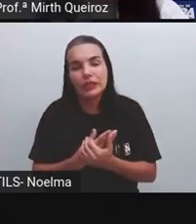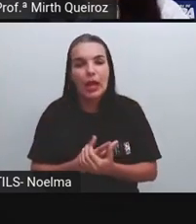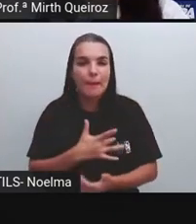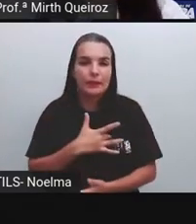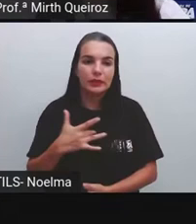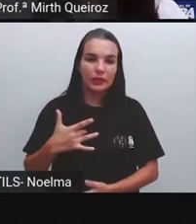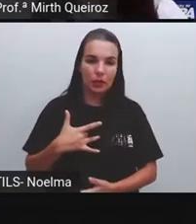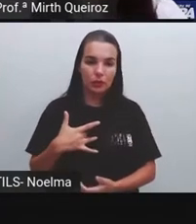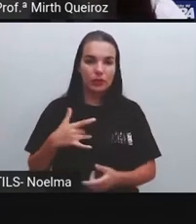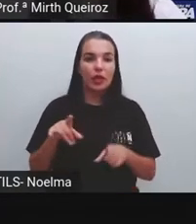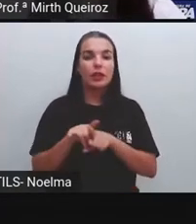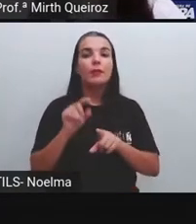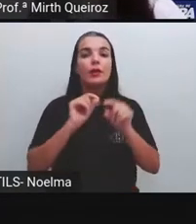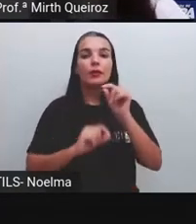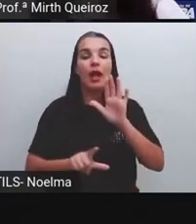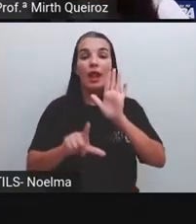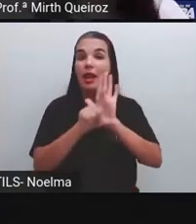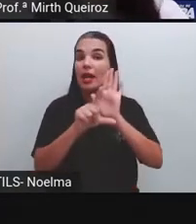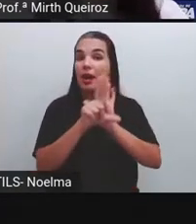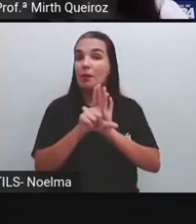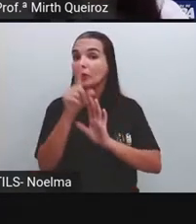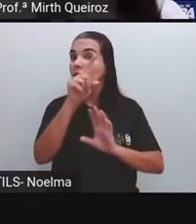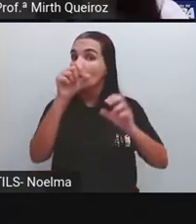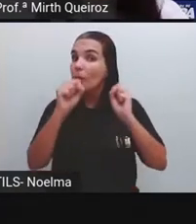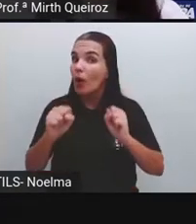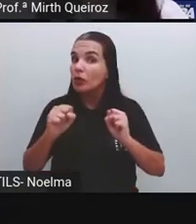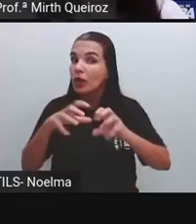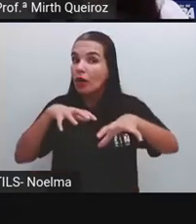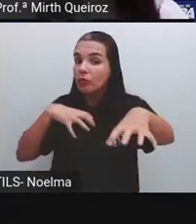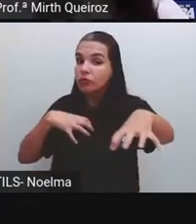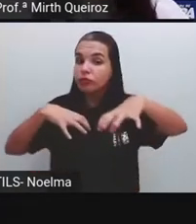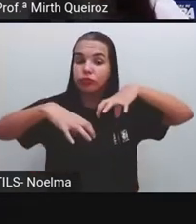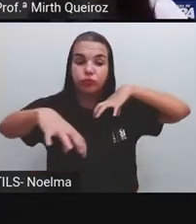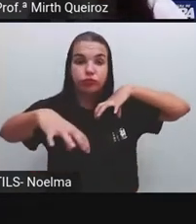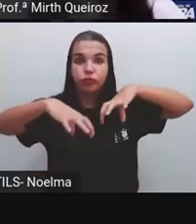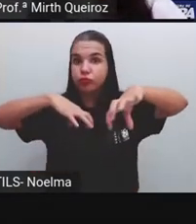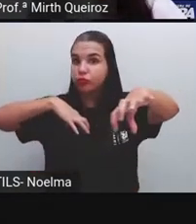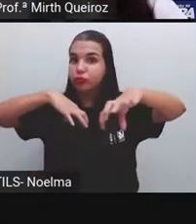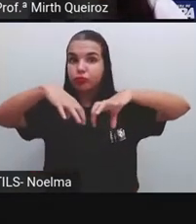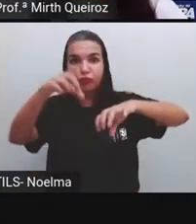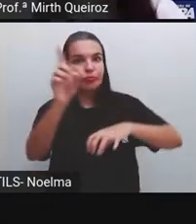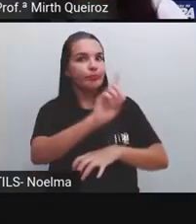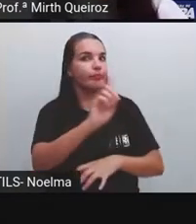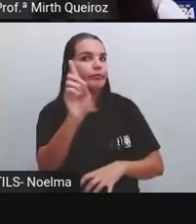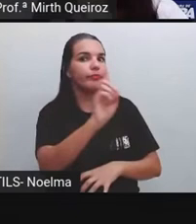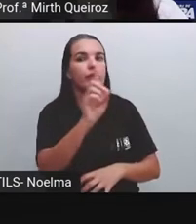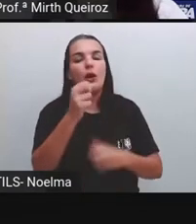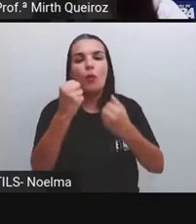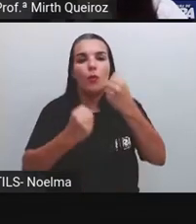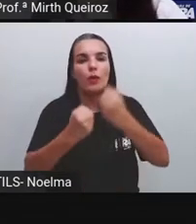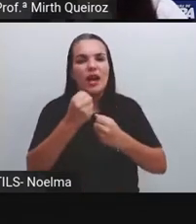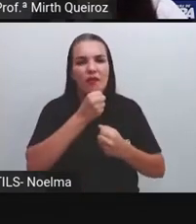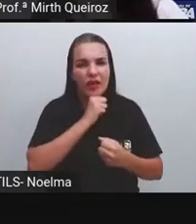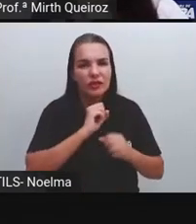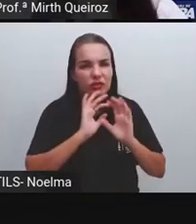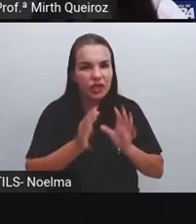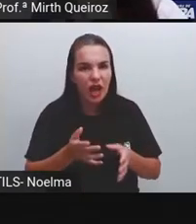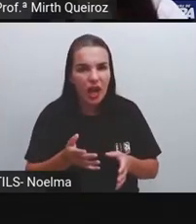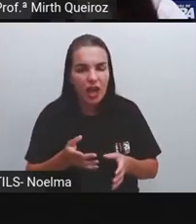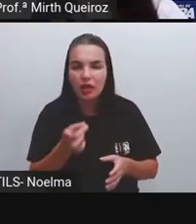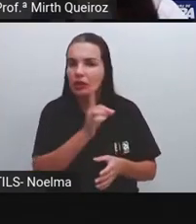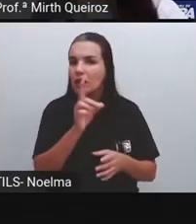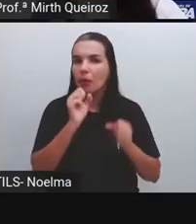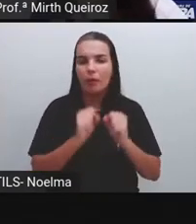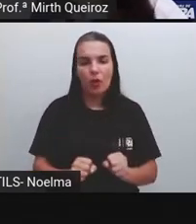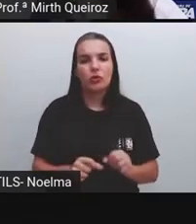Inclusive, legalmente, a pessoa nem poderia estar circulando, né? Com, naquela situação, porque aquele gás, ele